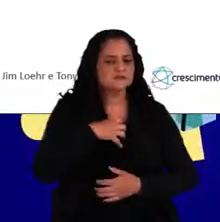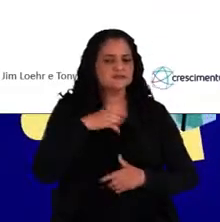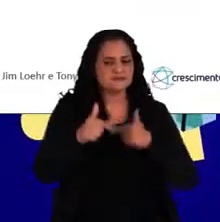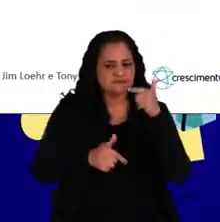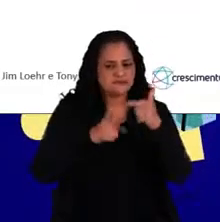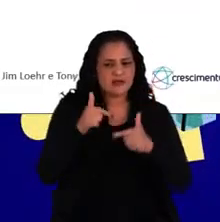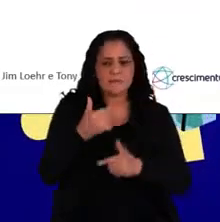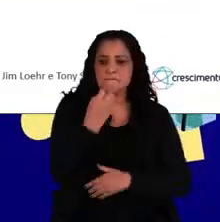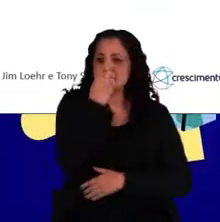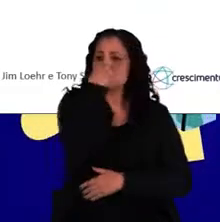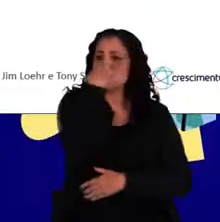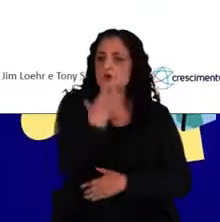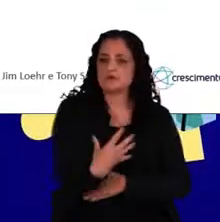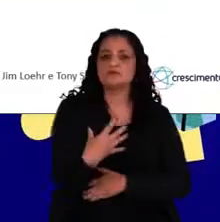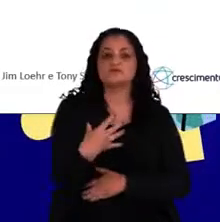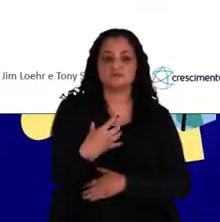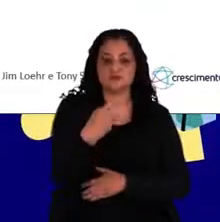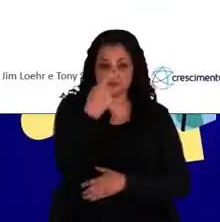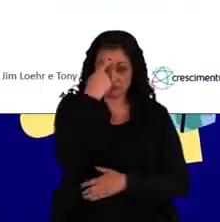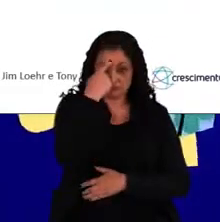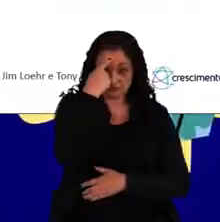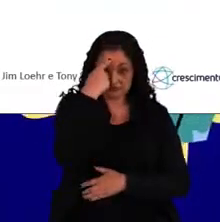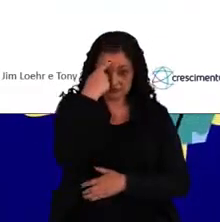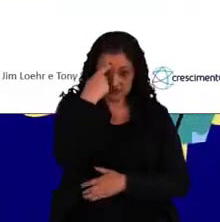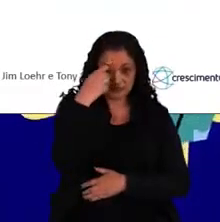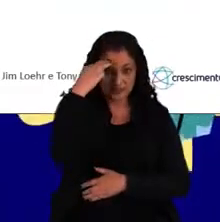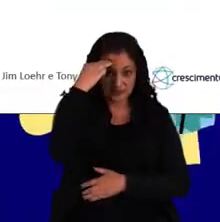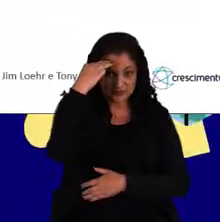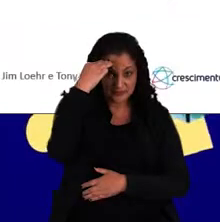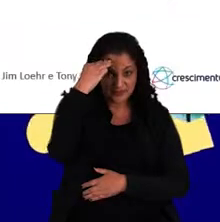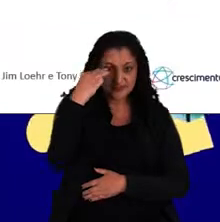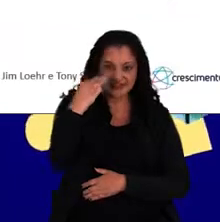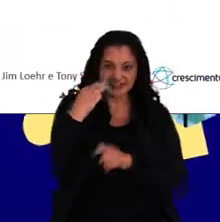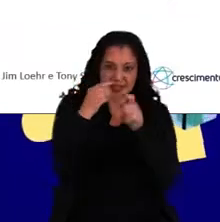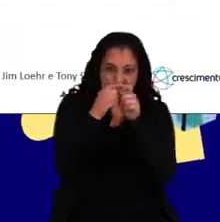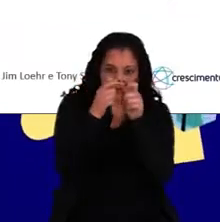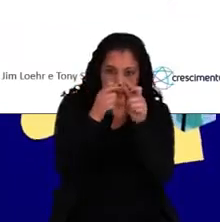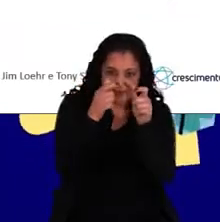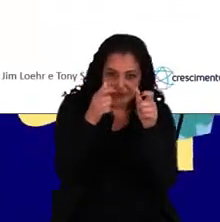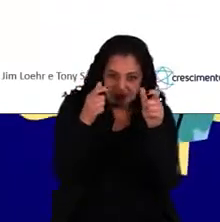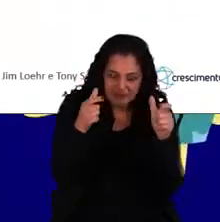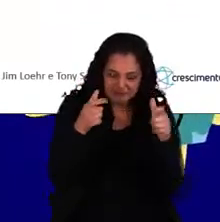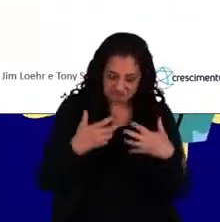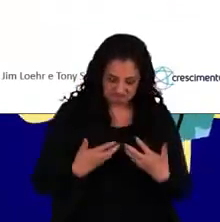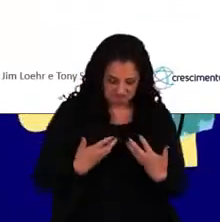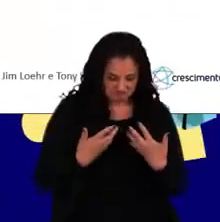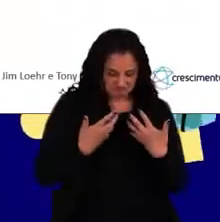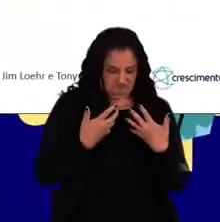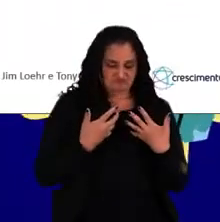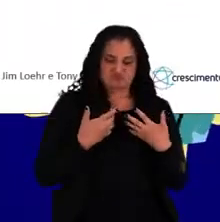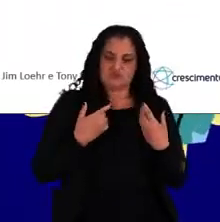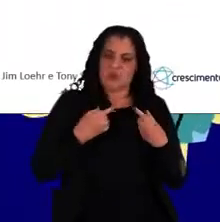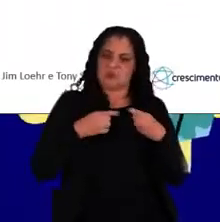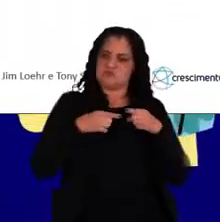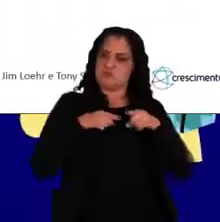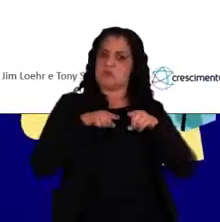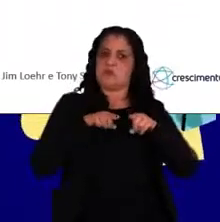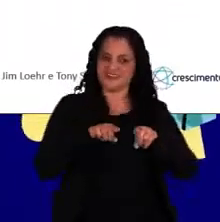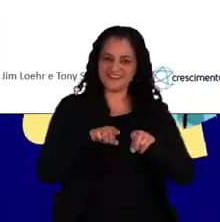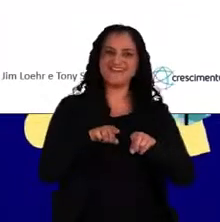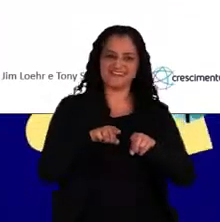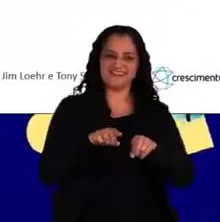forma favorável essa dimensão mental, a gente também amplia a nossa disposição e o nosso engajamento.